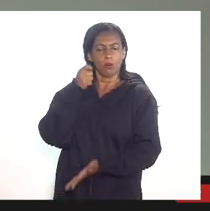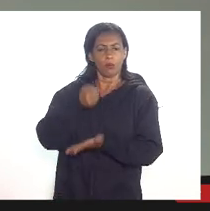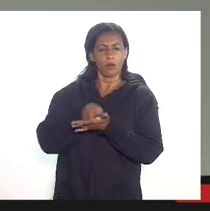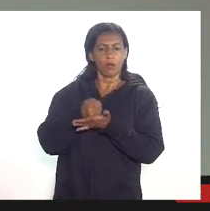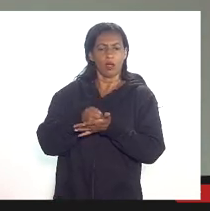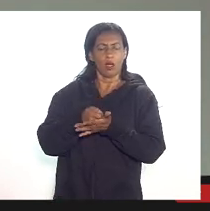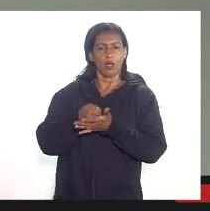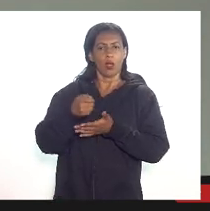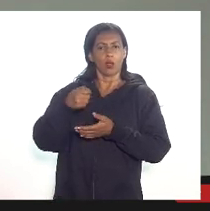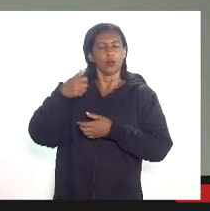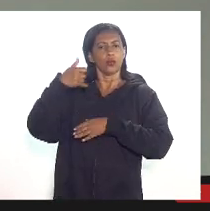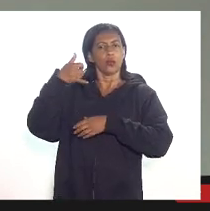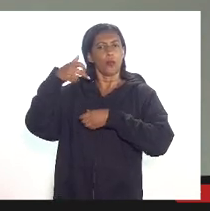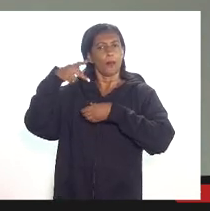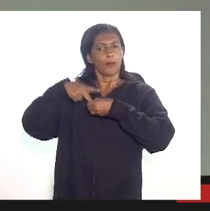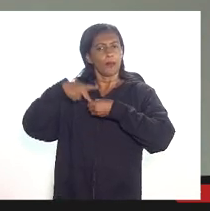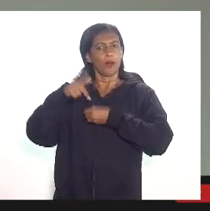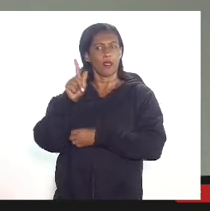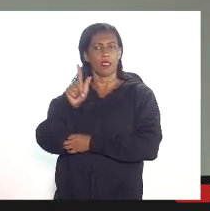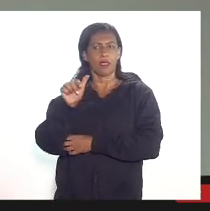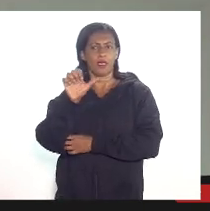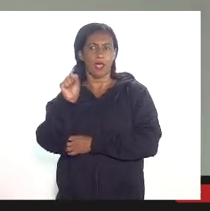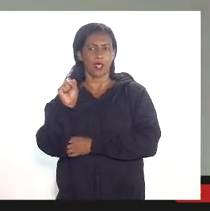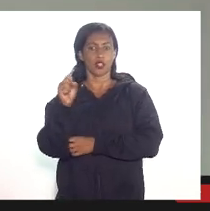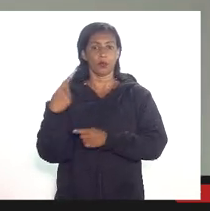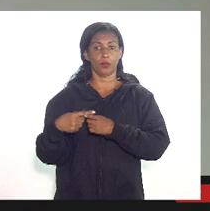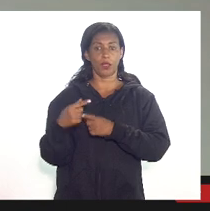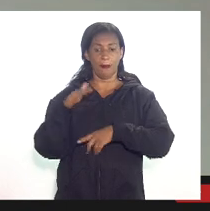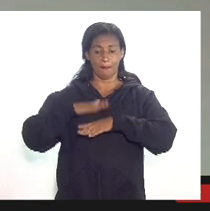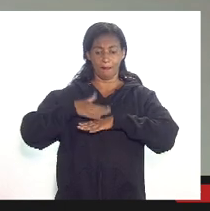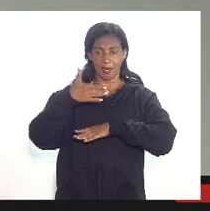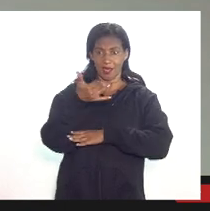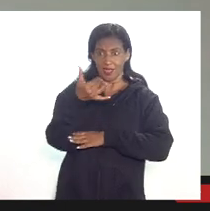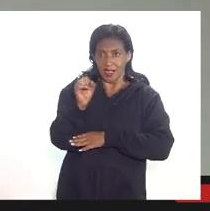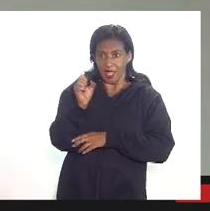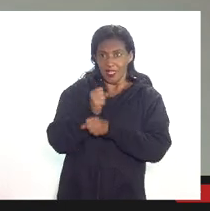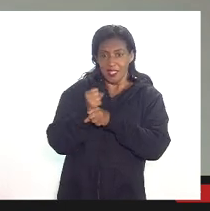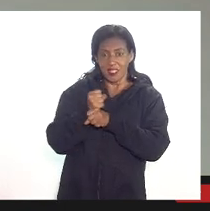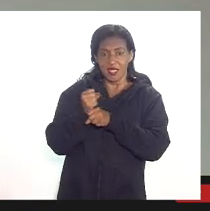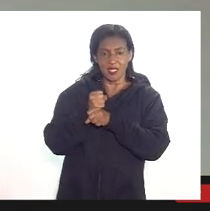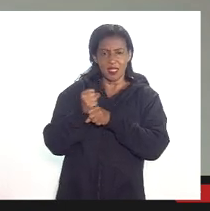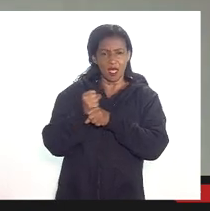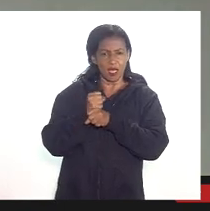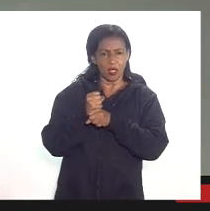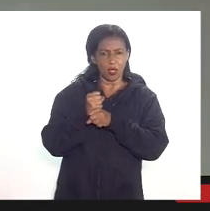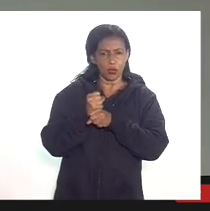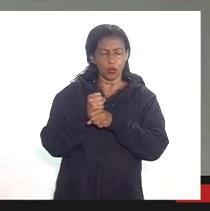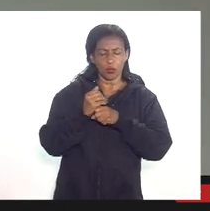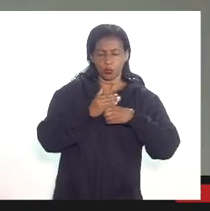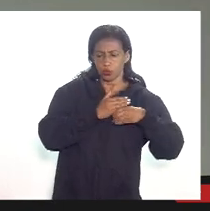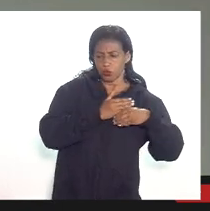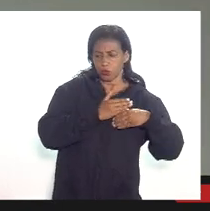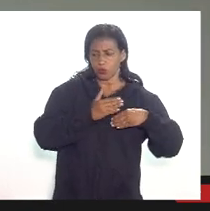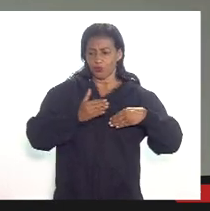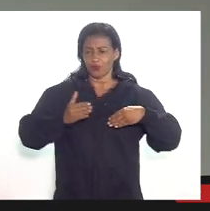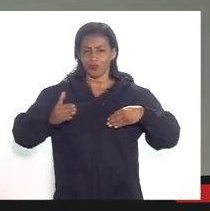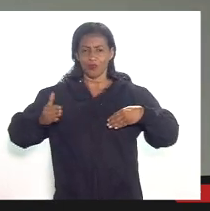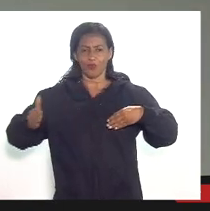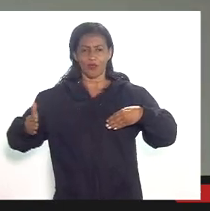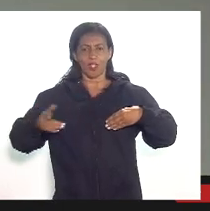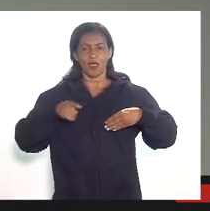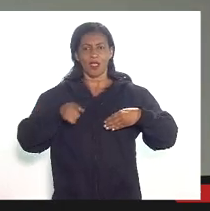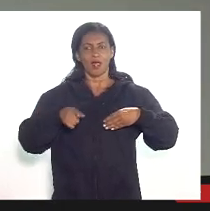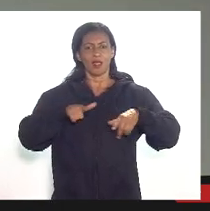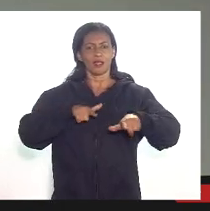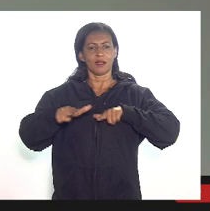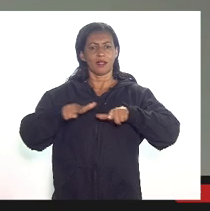de óleo e gás. Por quê? Há mais de 10 anos, há pelo menos 10 anos, o Estado funciona com um tratamento tributário